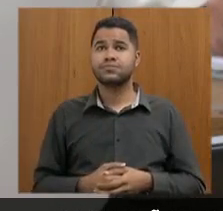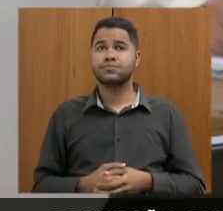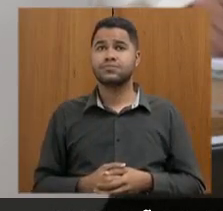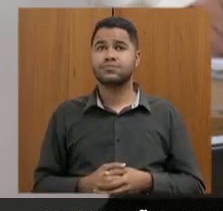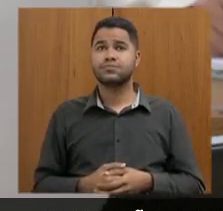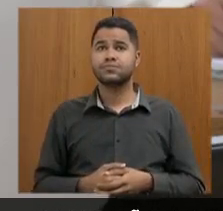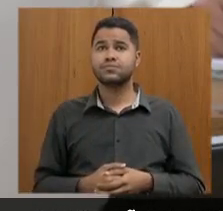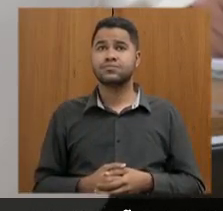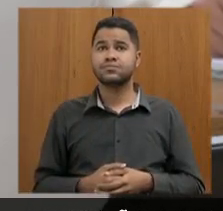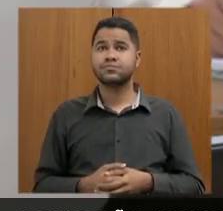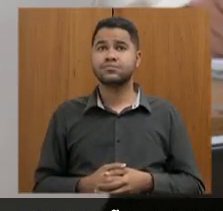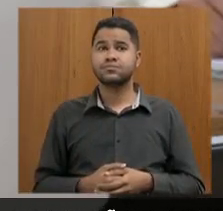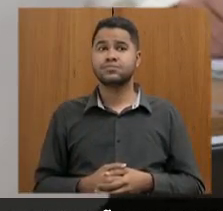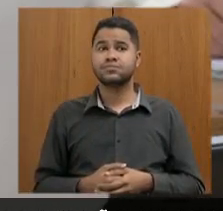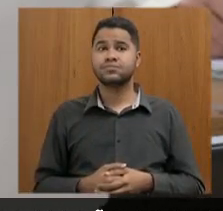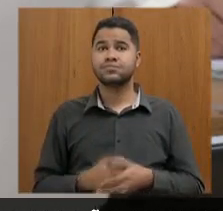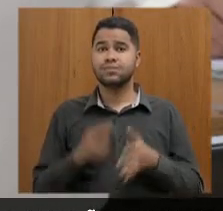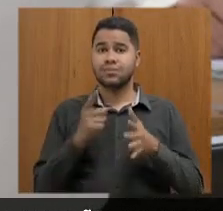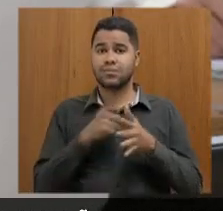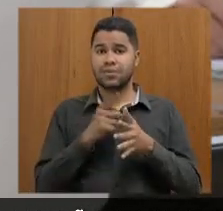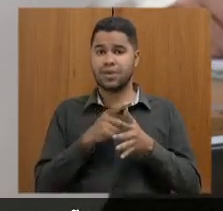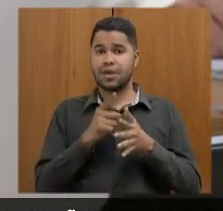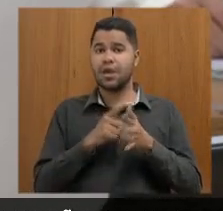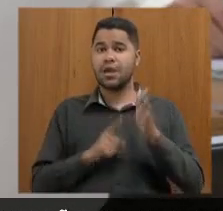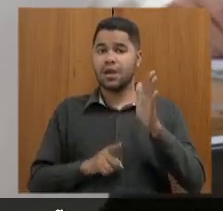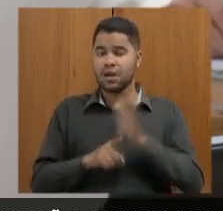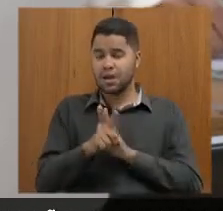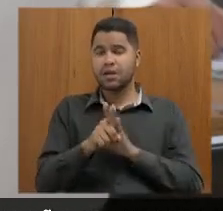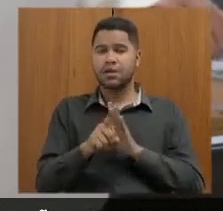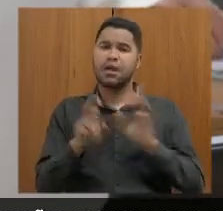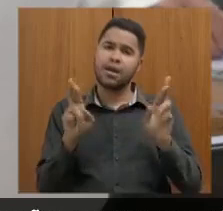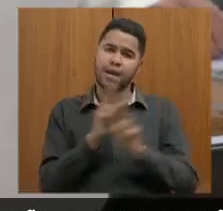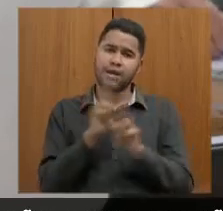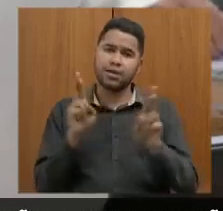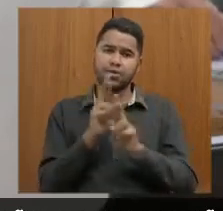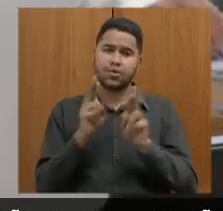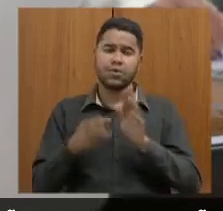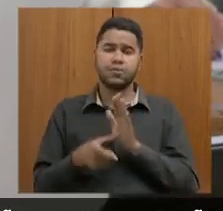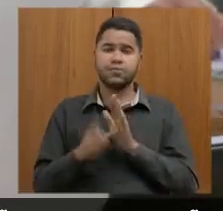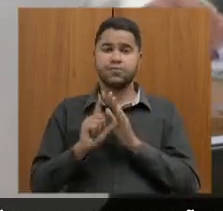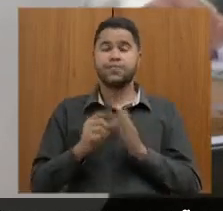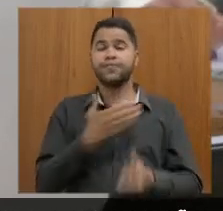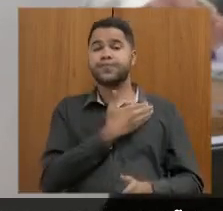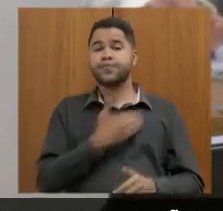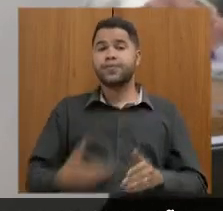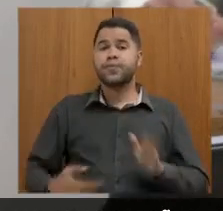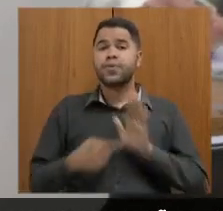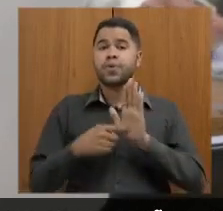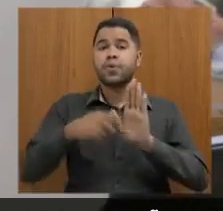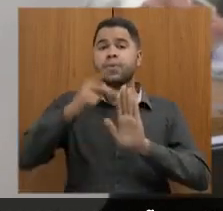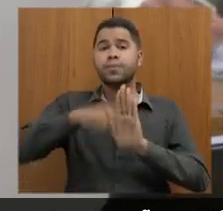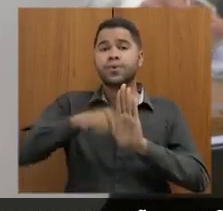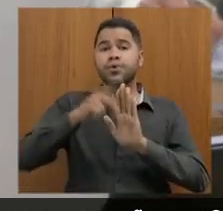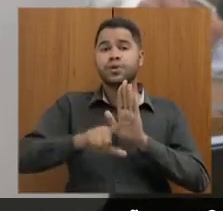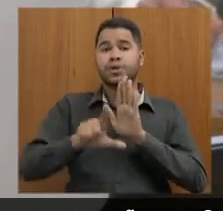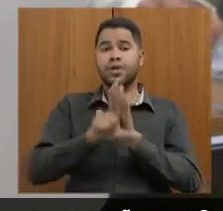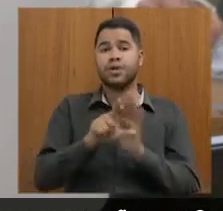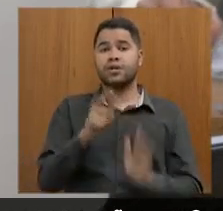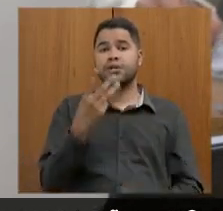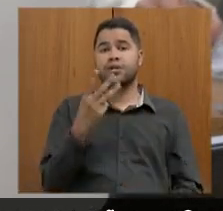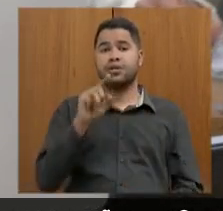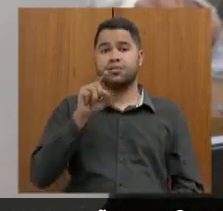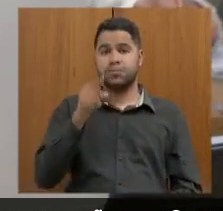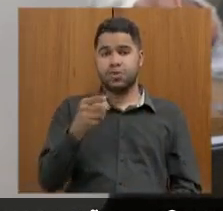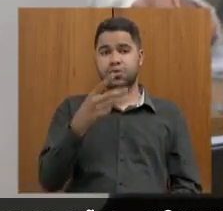A minha outra questão, que se relaciona com as anteriores. O governo apresentou o projeto de lei 3.399,